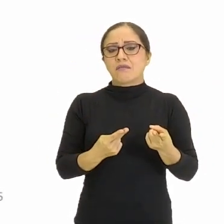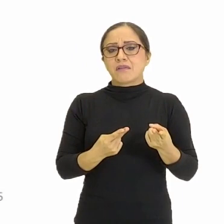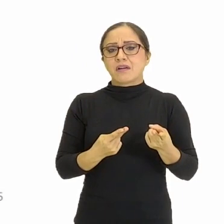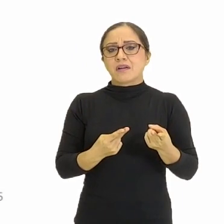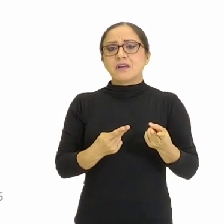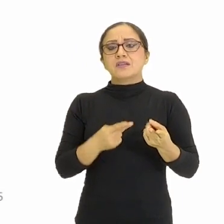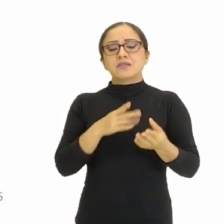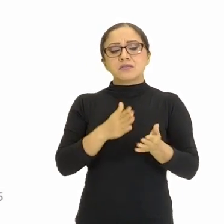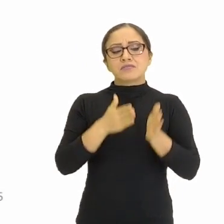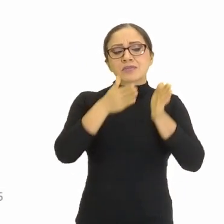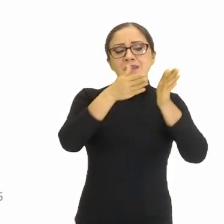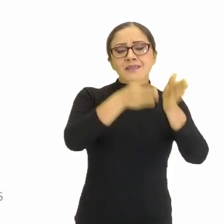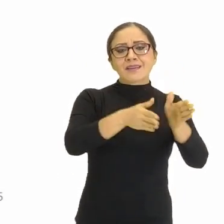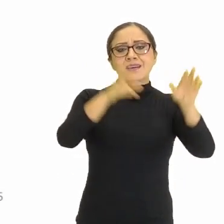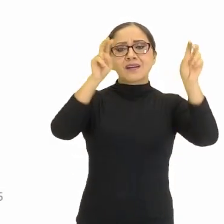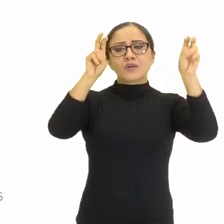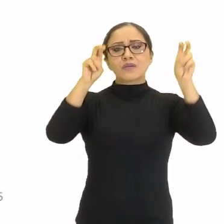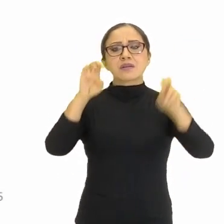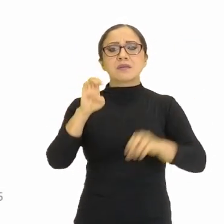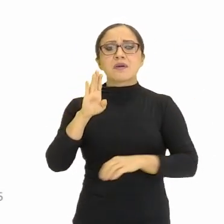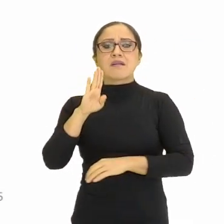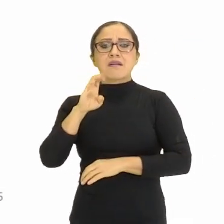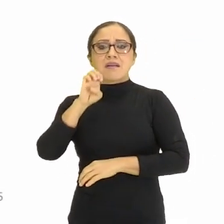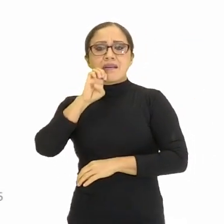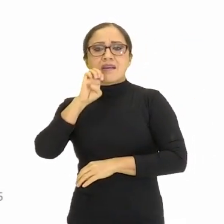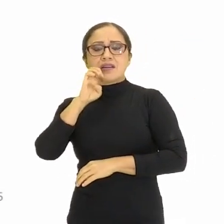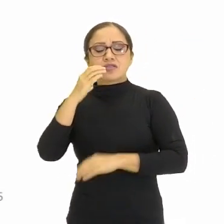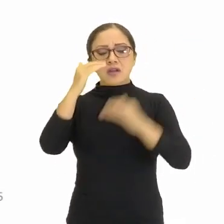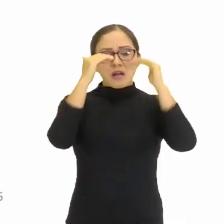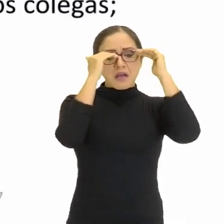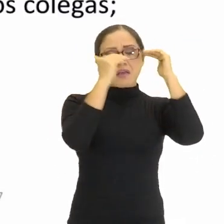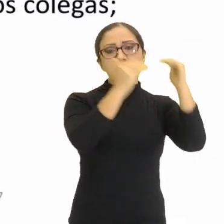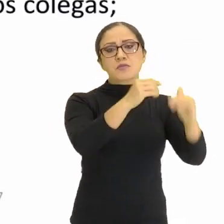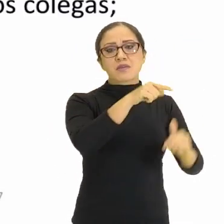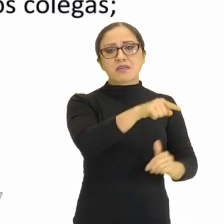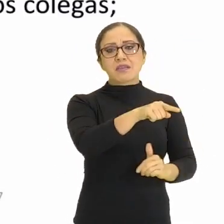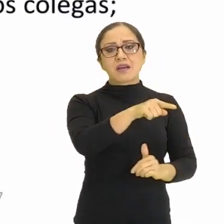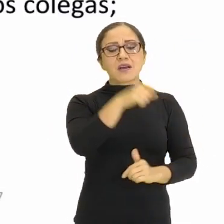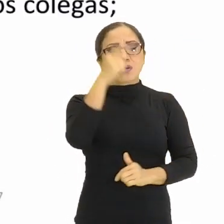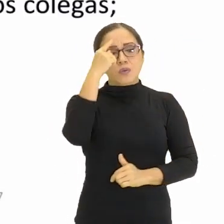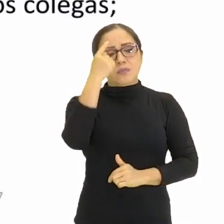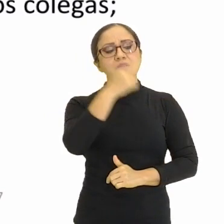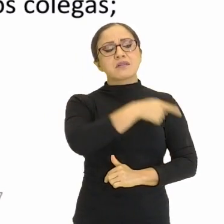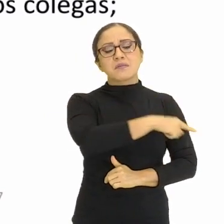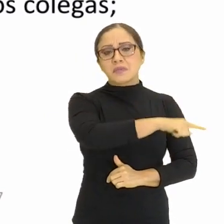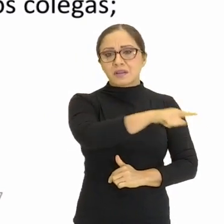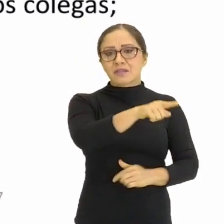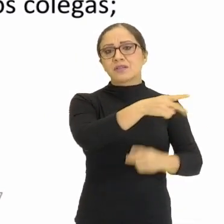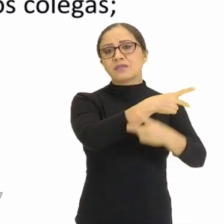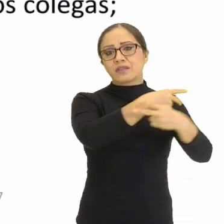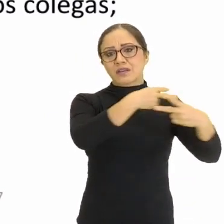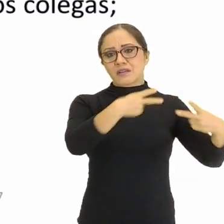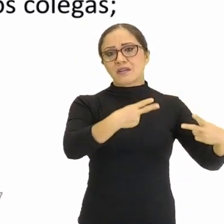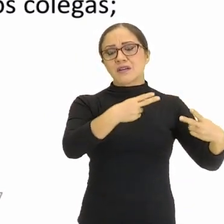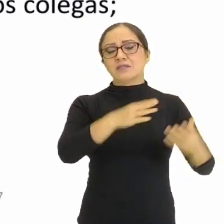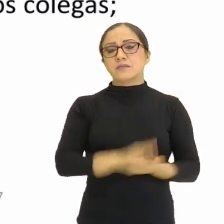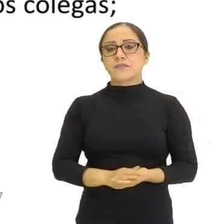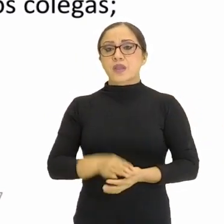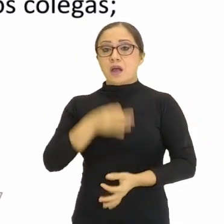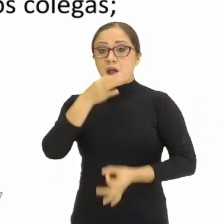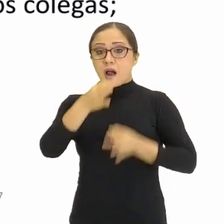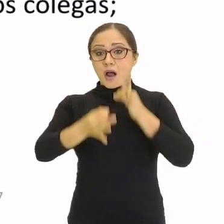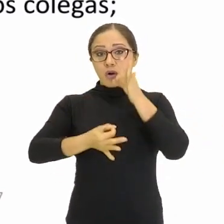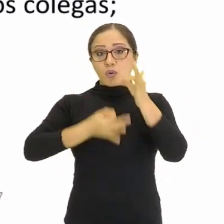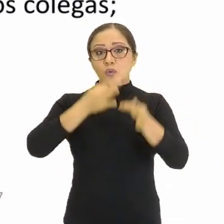ética, do respeitar o que o outro pensou, e como o outro pensou. A questão da argumentação, né?